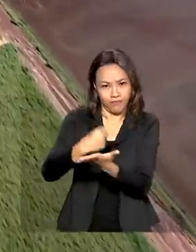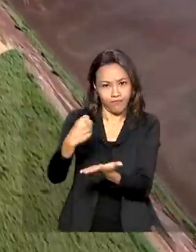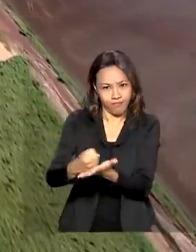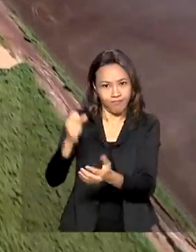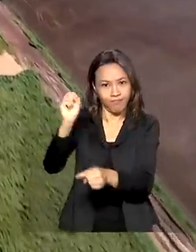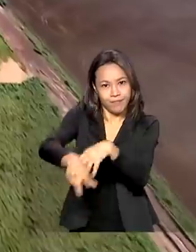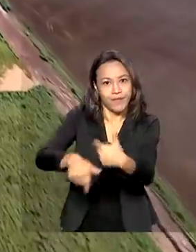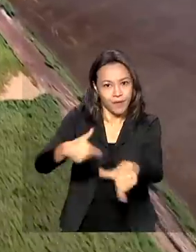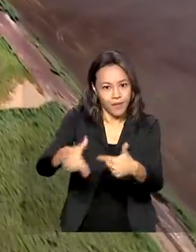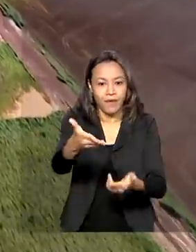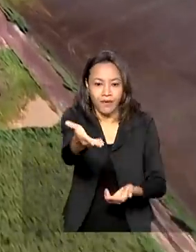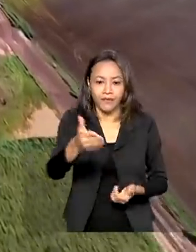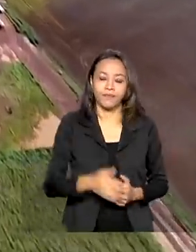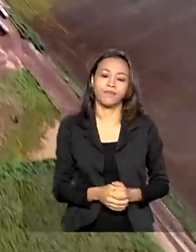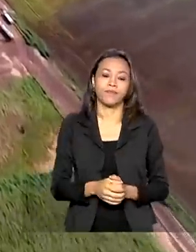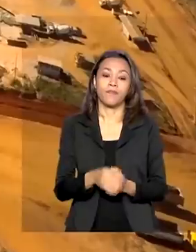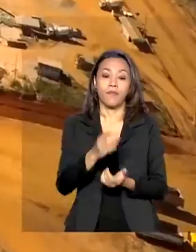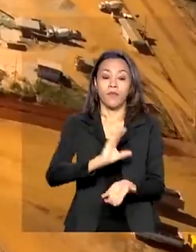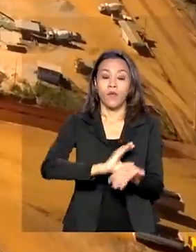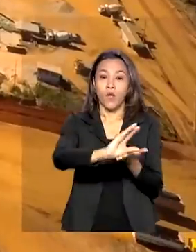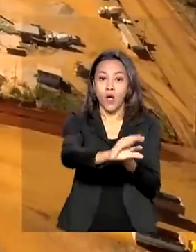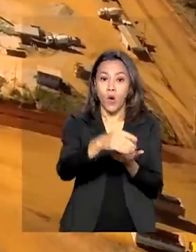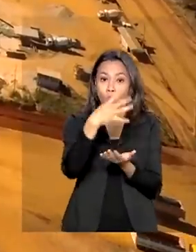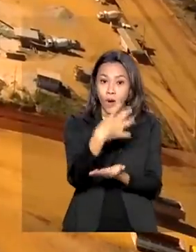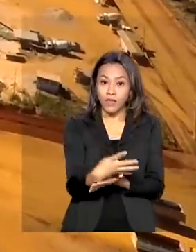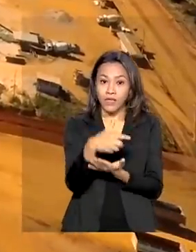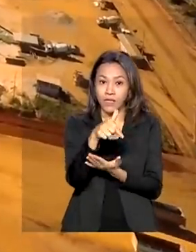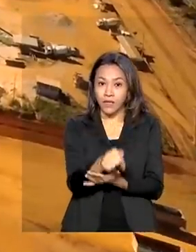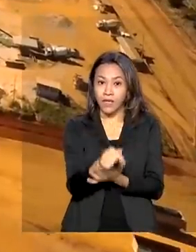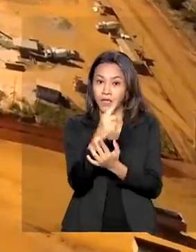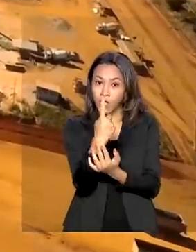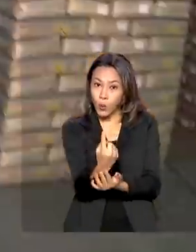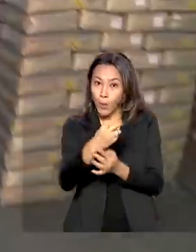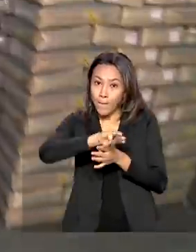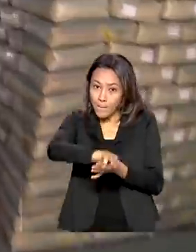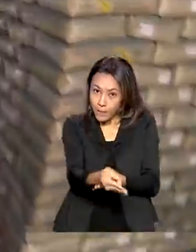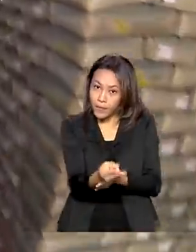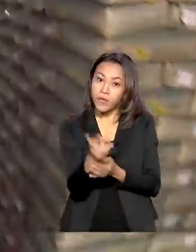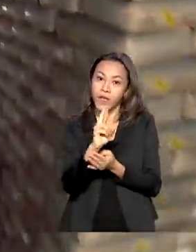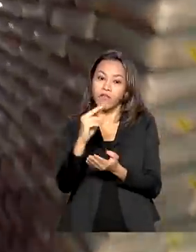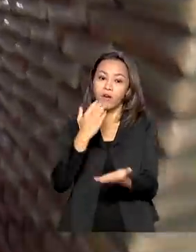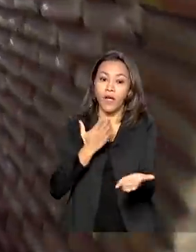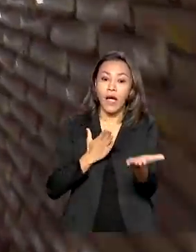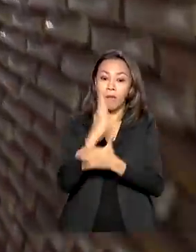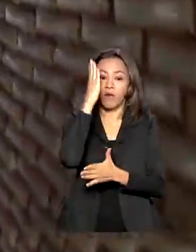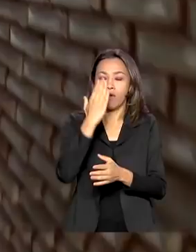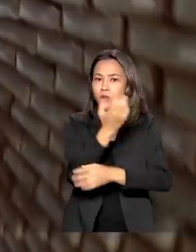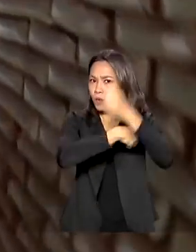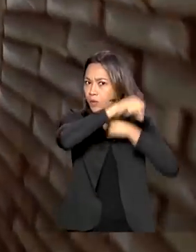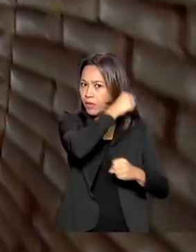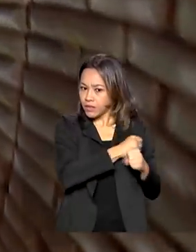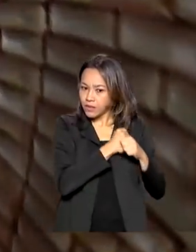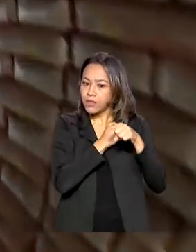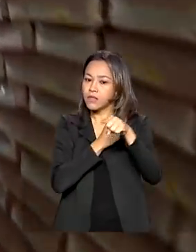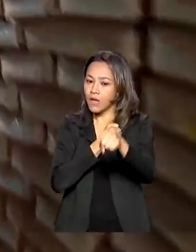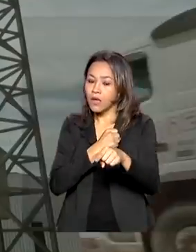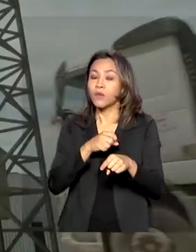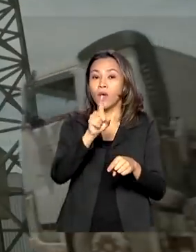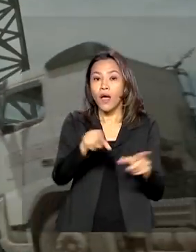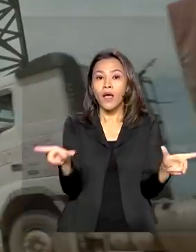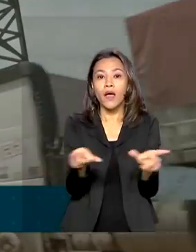O valor empenhado, 471 milhões de reais, foi aprovado no ano passado. O montante virá do Fundo de